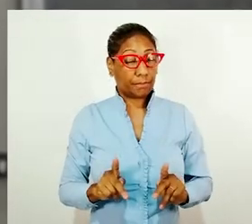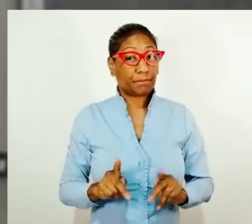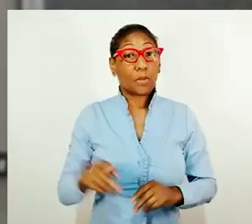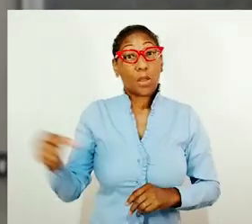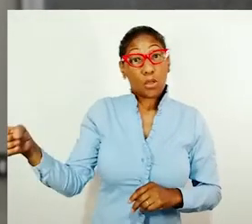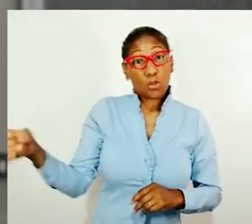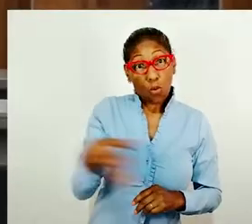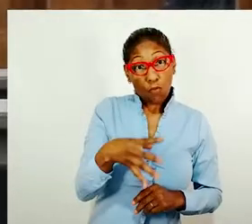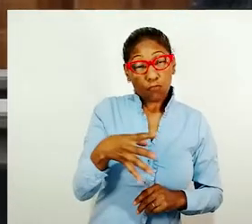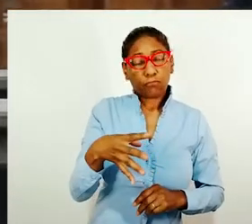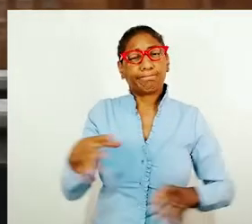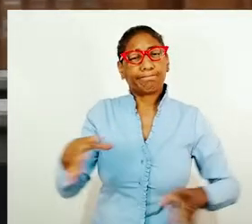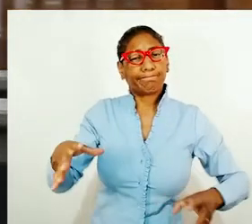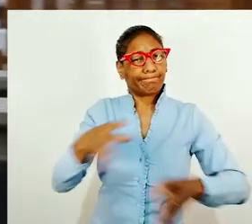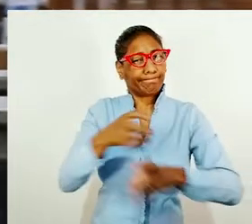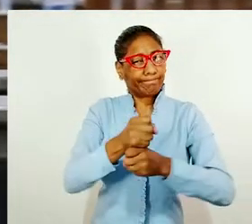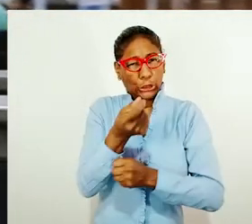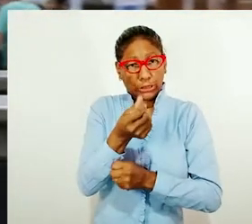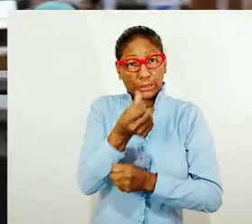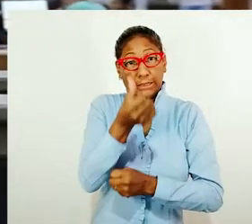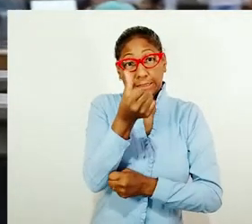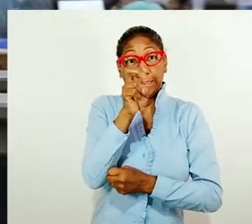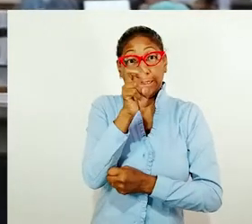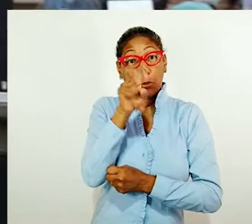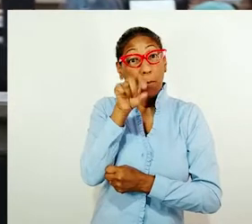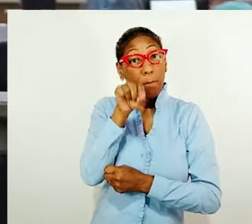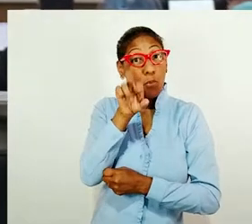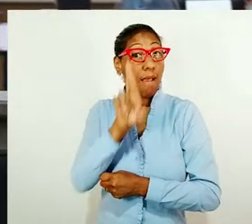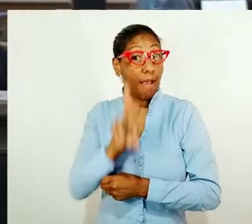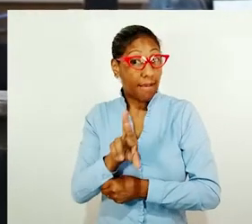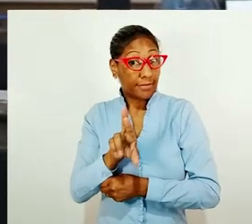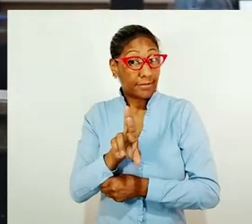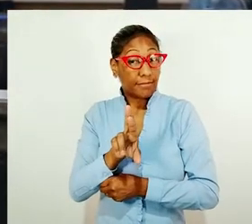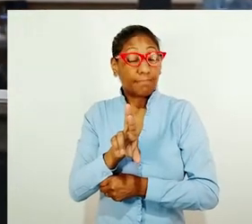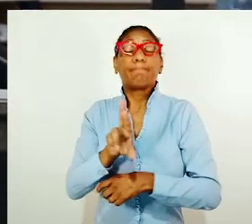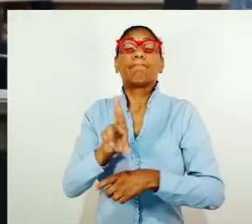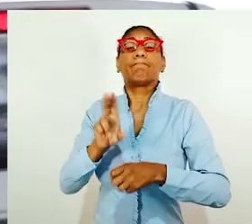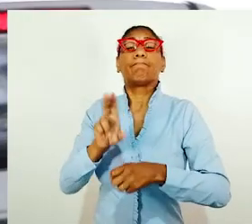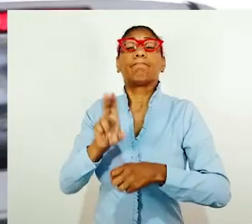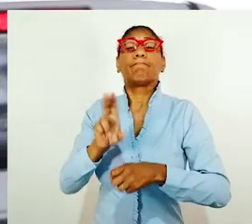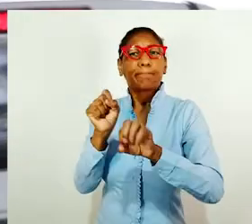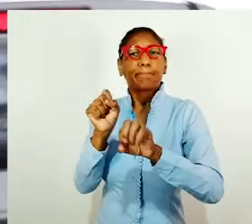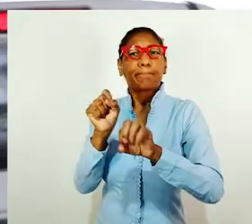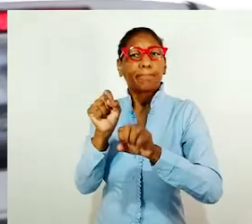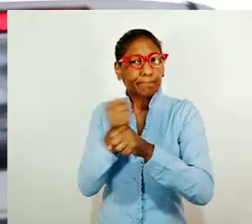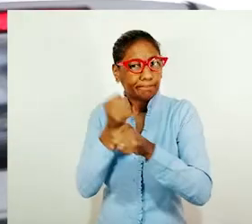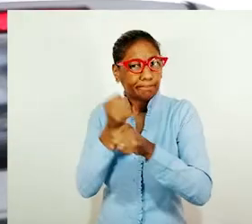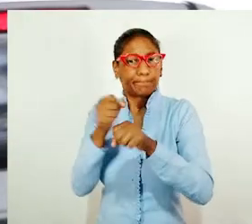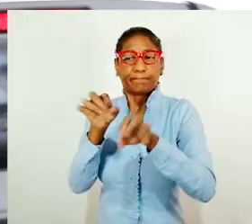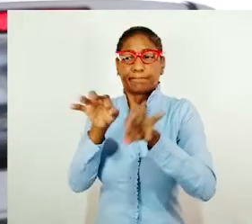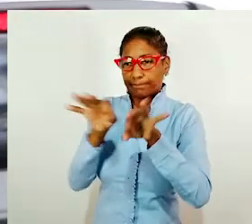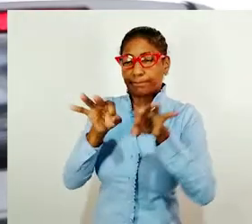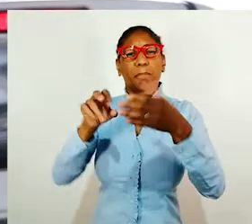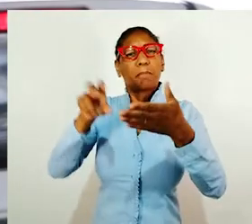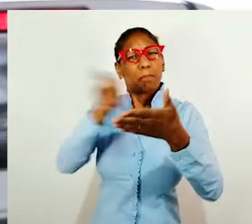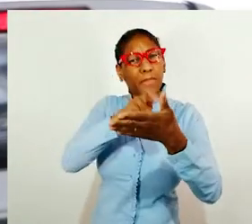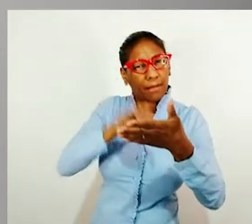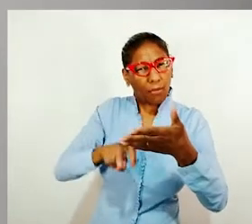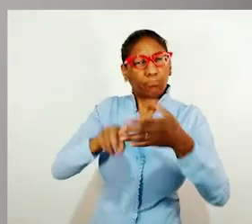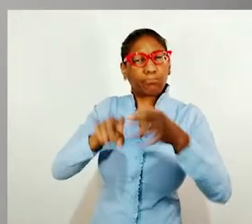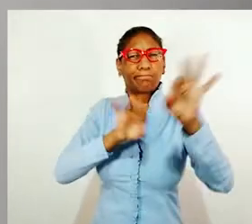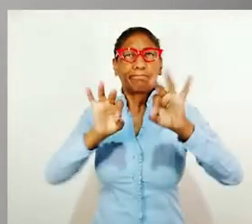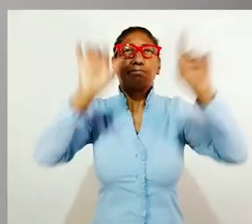os públicos. O novo investimento foi de 65 mil reais, que representa os custos das impressões dos